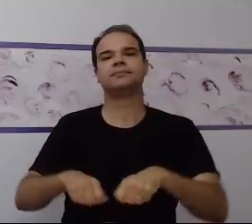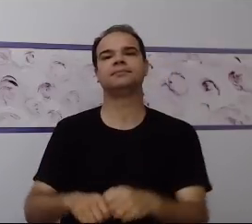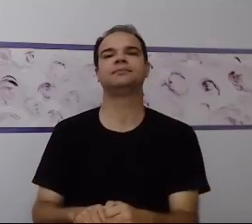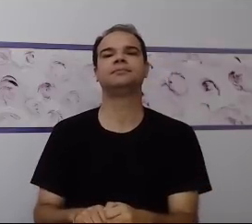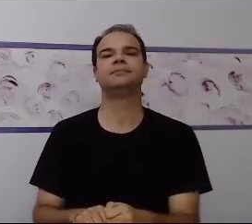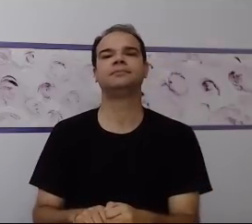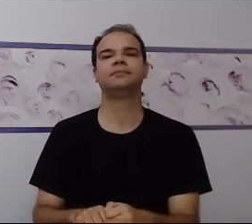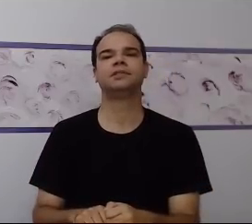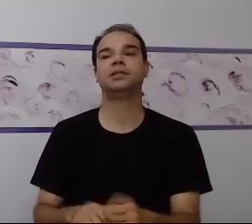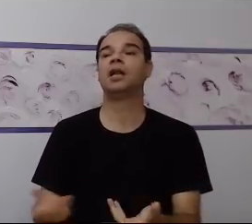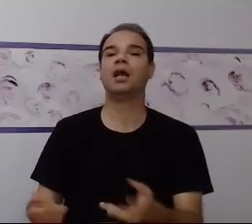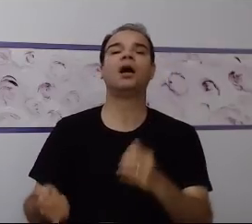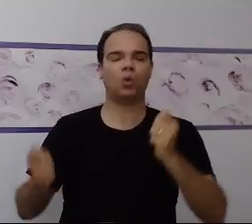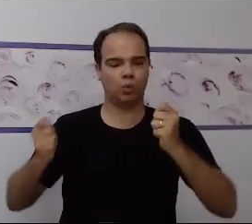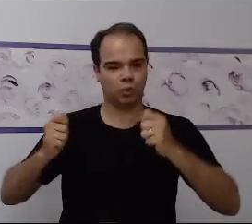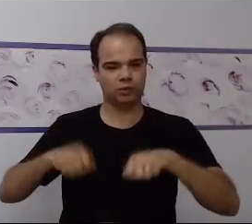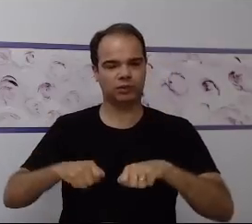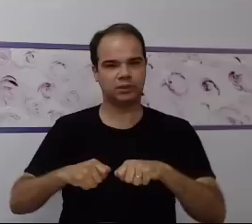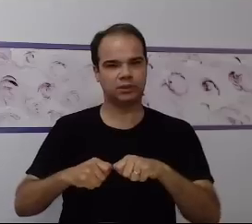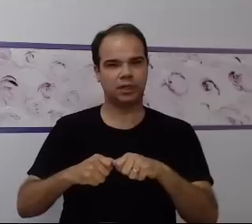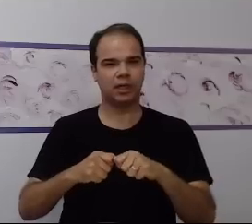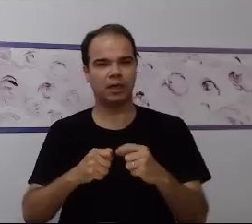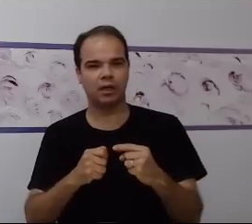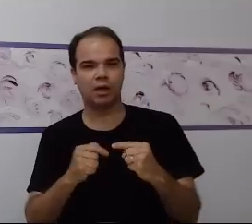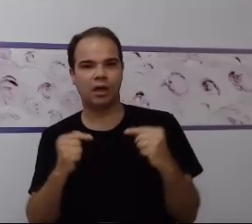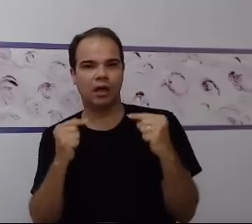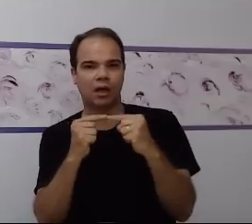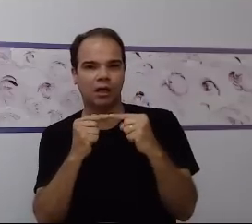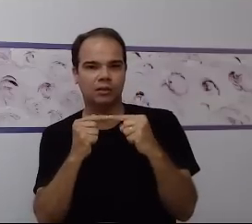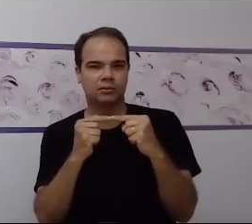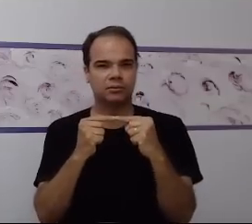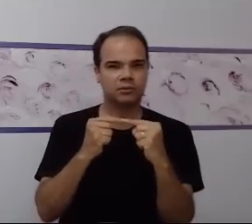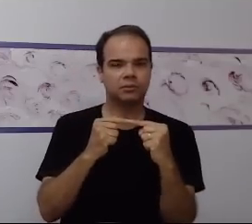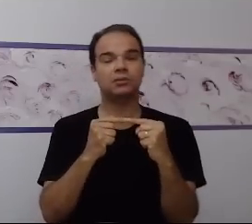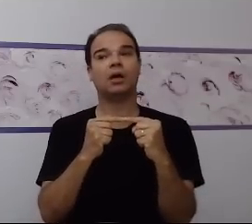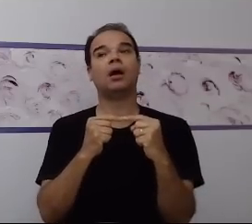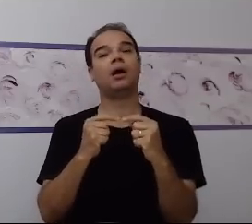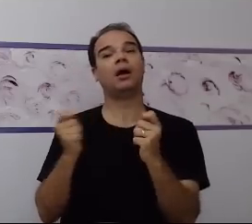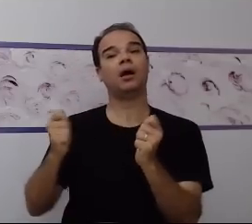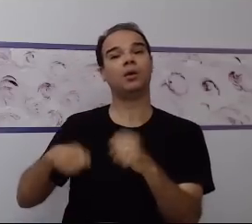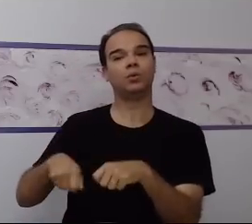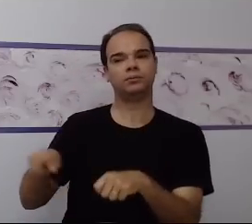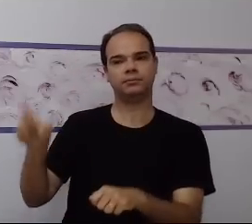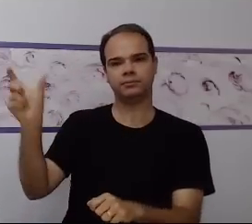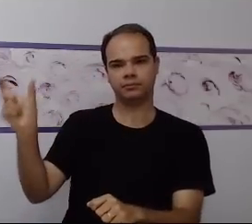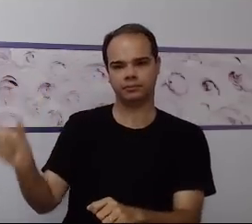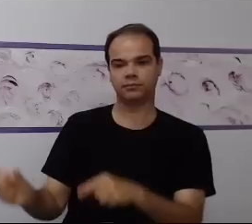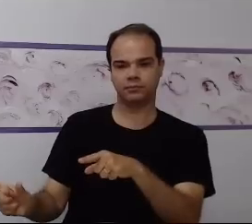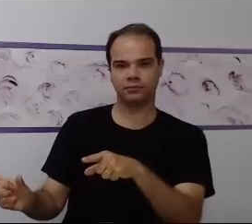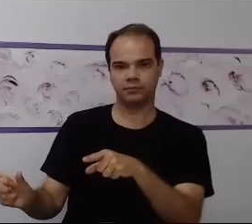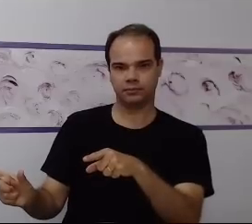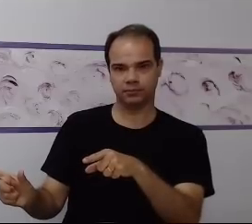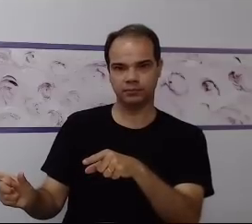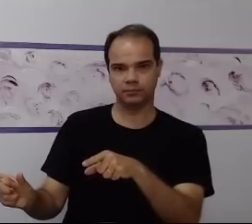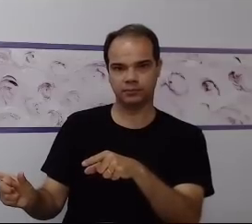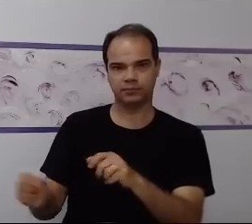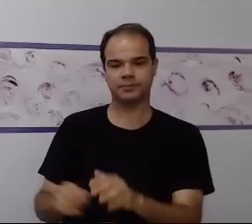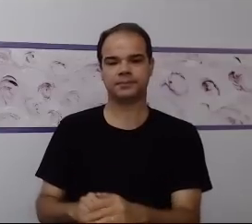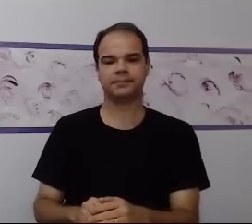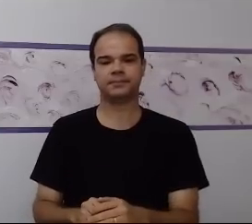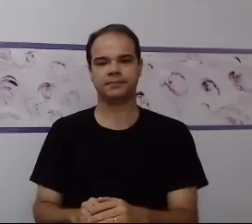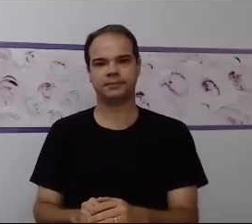consiga fazer a correlação. Porque quando você quer que ele use a abstração, você tem que entender que ele tem uma